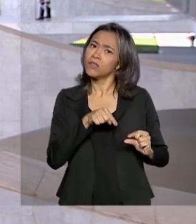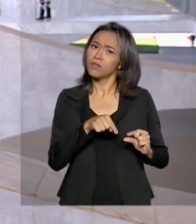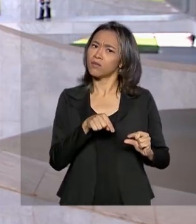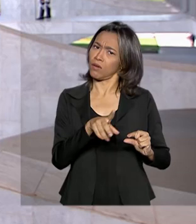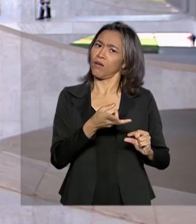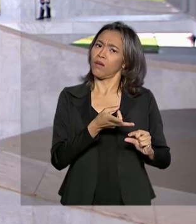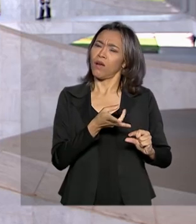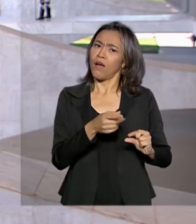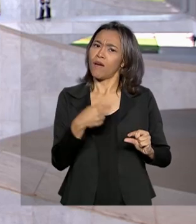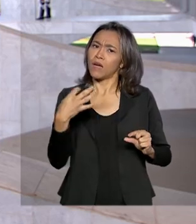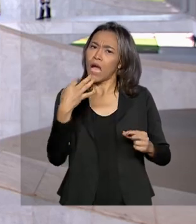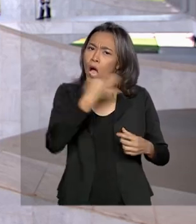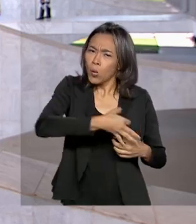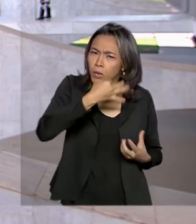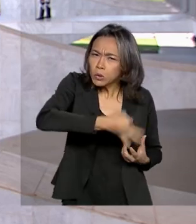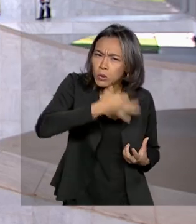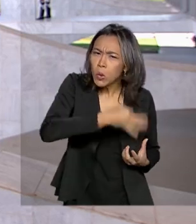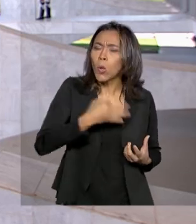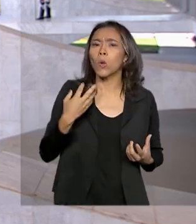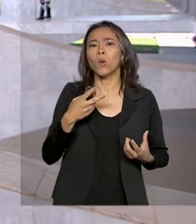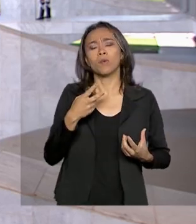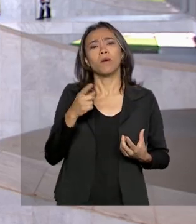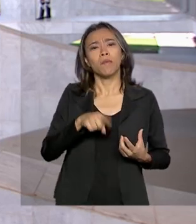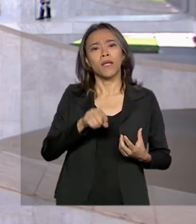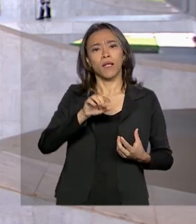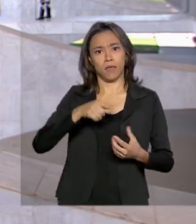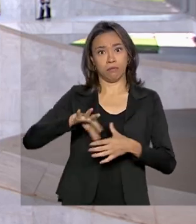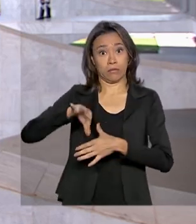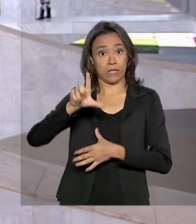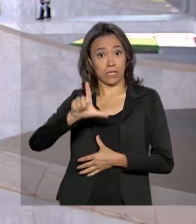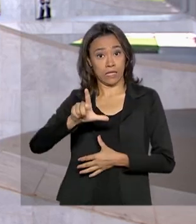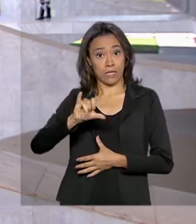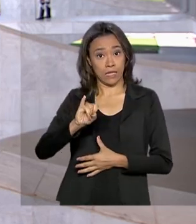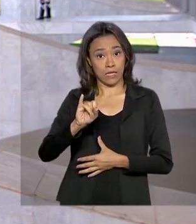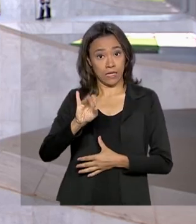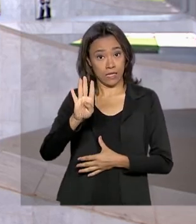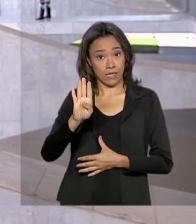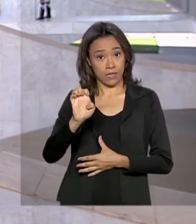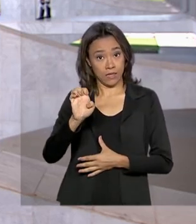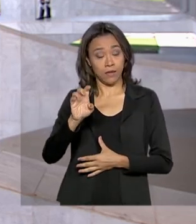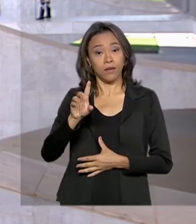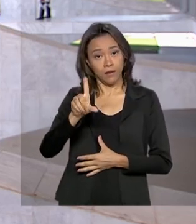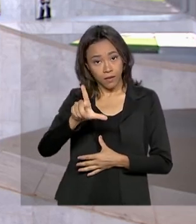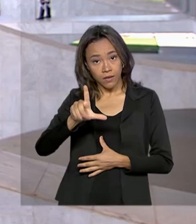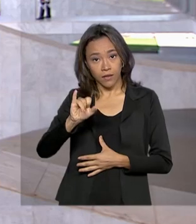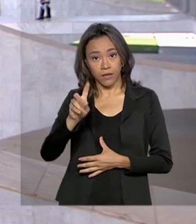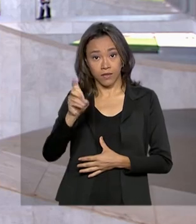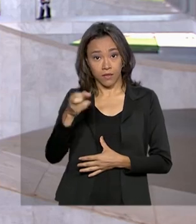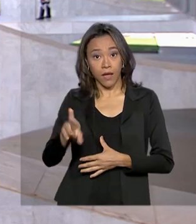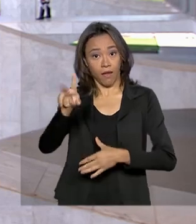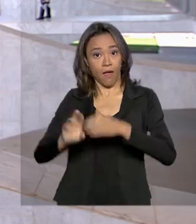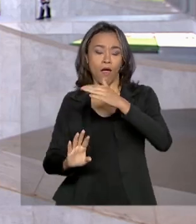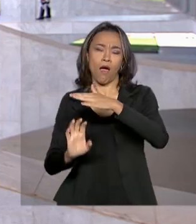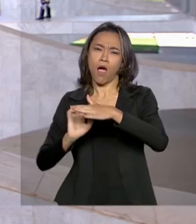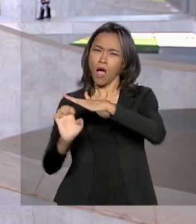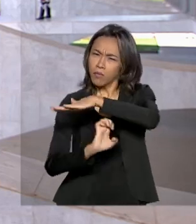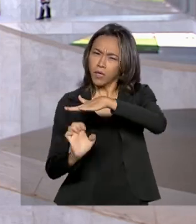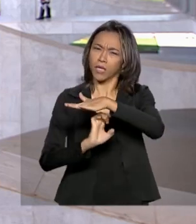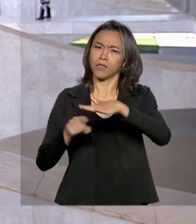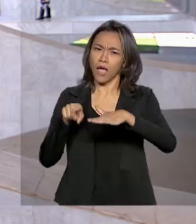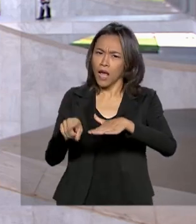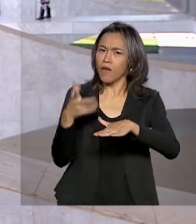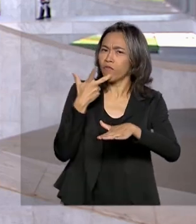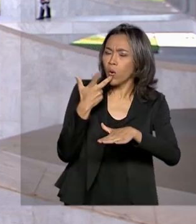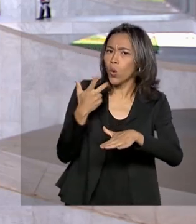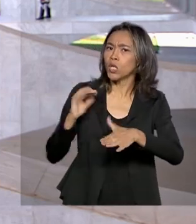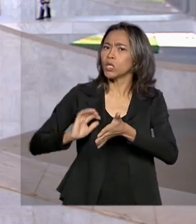DPVAT, o argumento usado pela seguradora líder que administra o fundo. Segundo a União, a líder omitiu